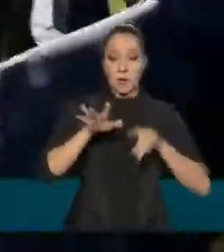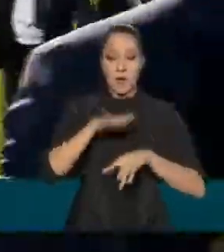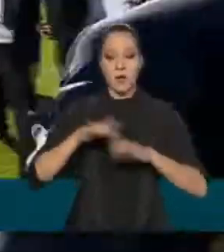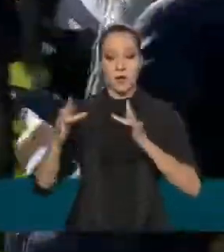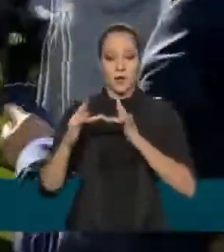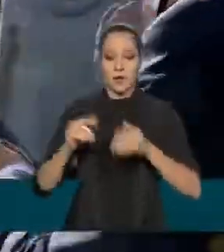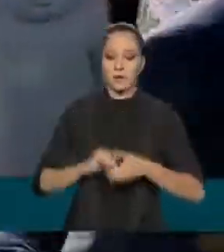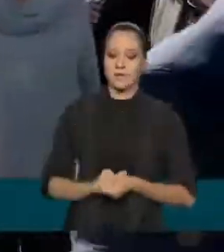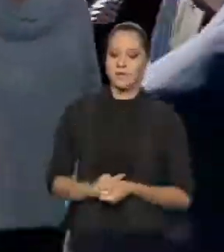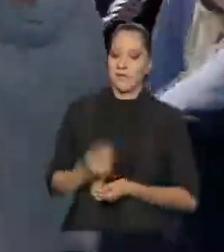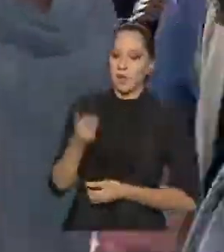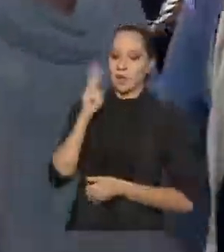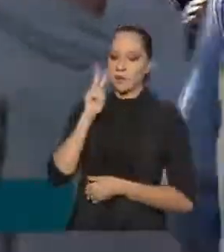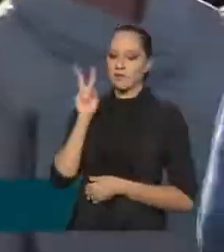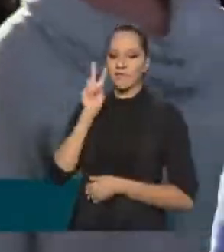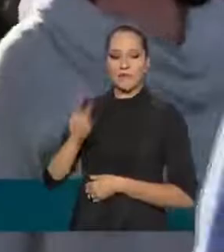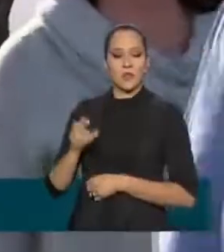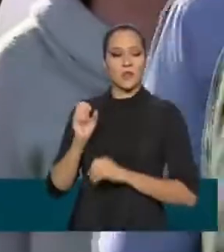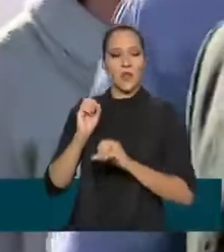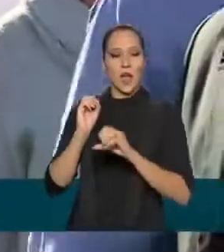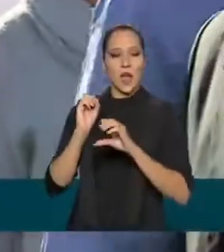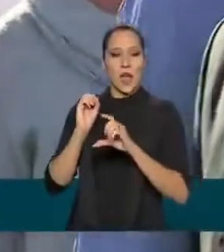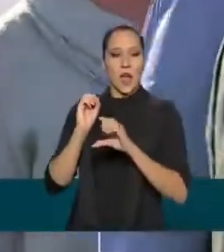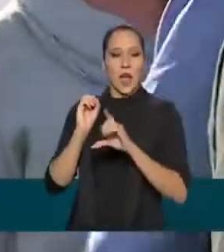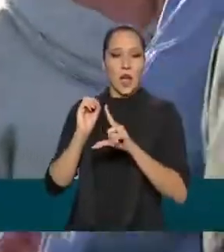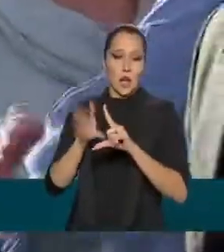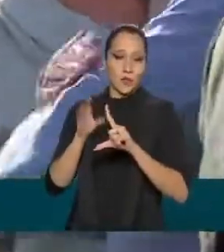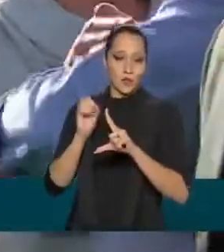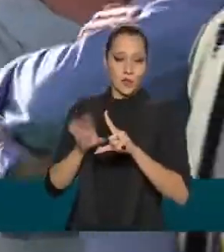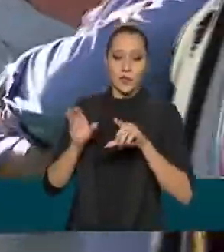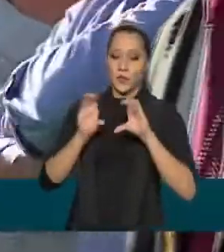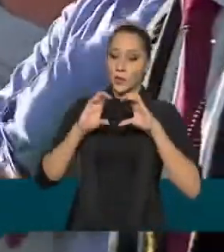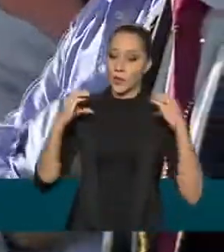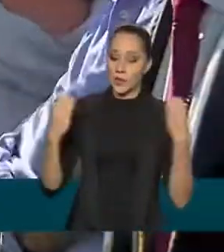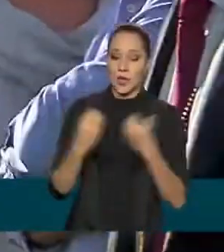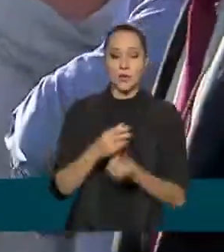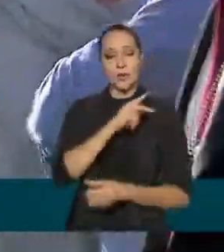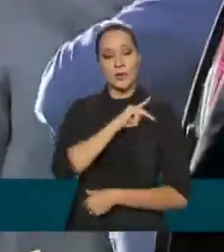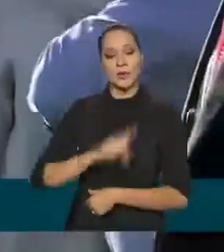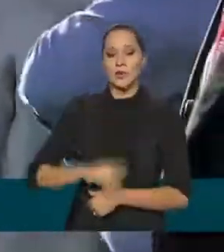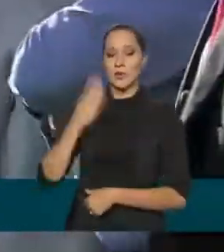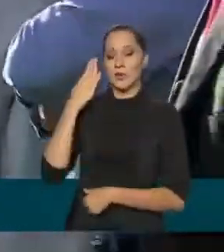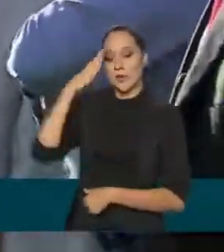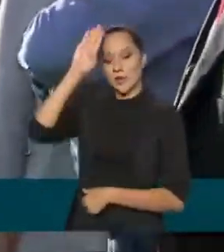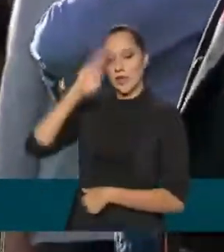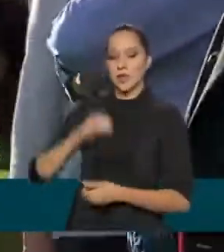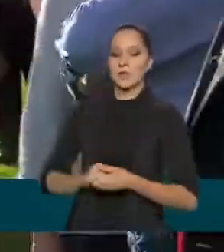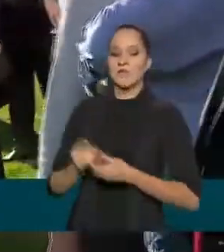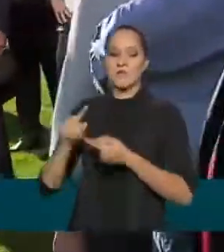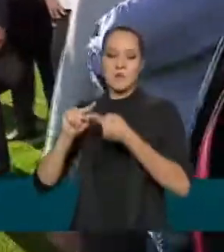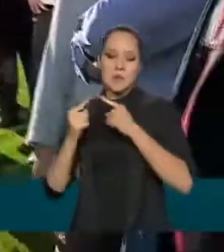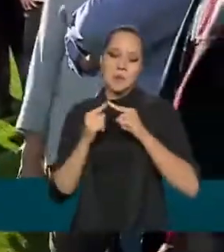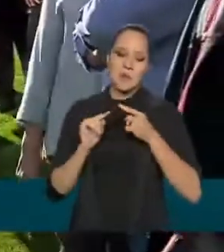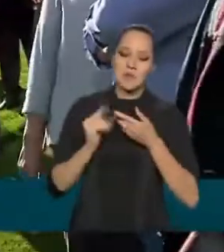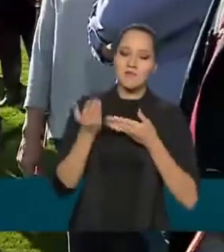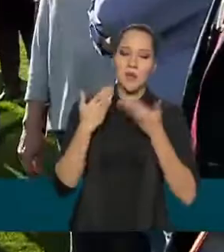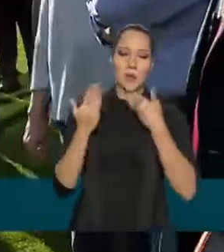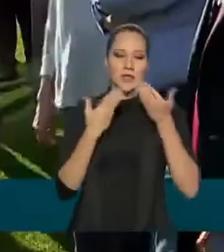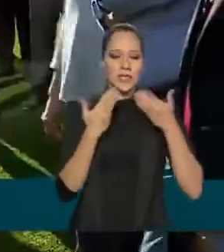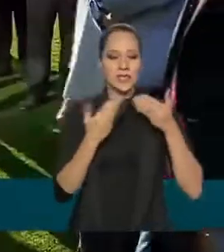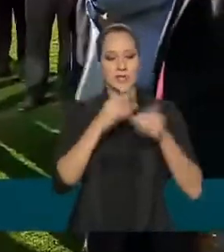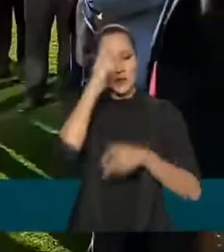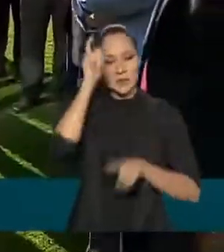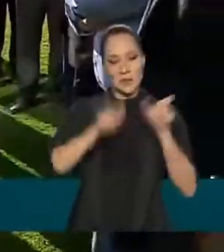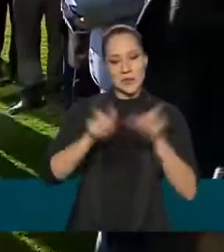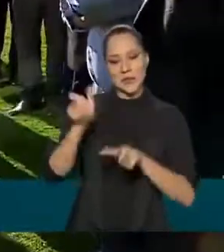Agora sim, nós voltamos com imagens ao vivo do estádio. O presidente Jair Bolsonaro interagindo com as